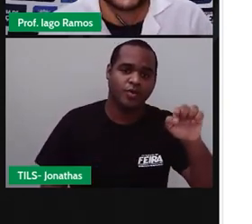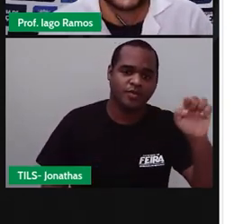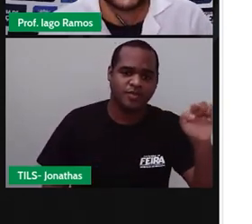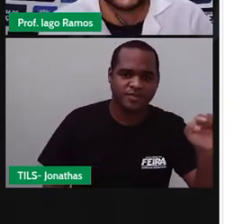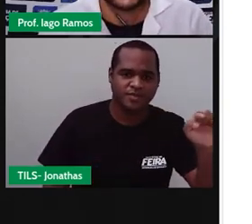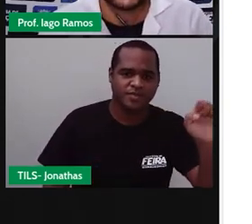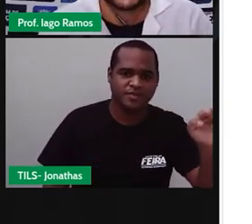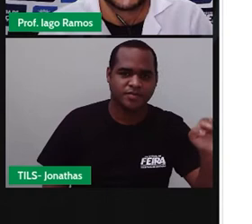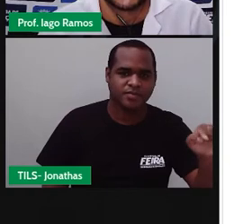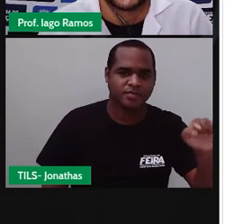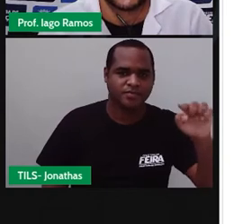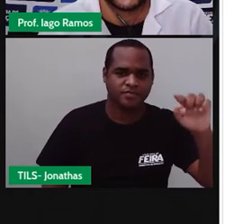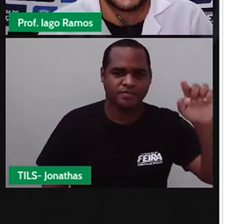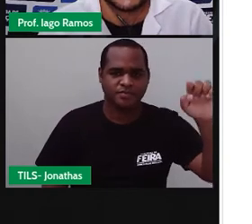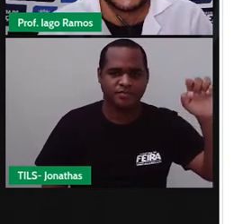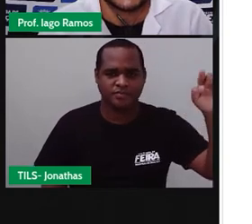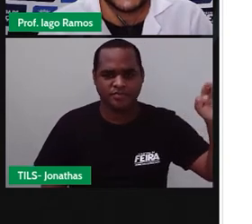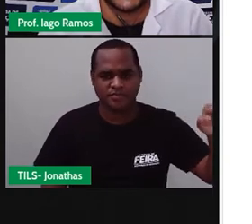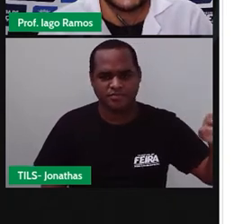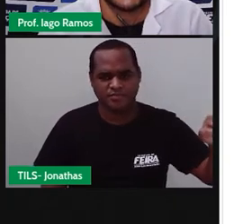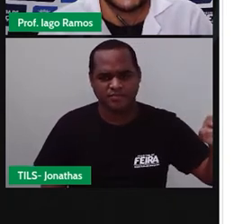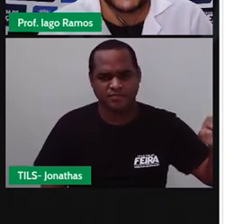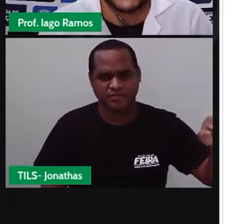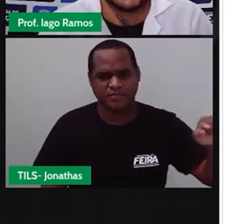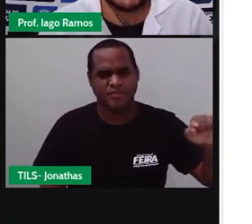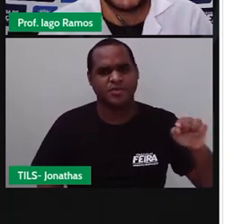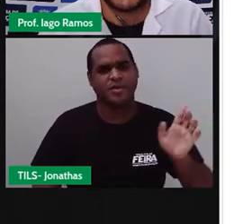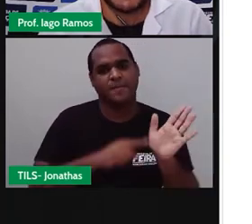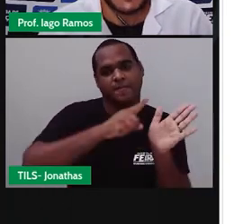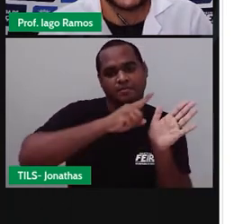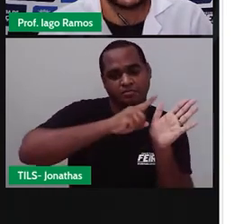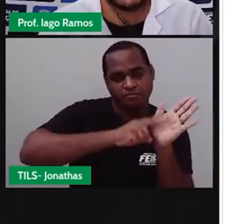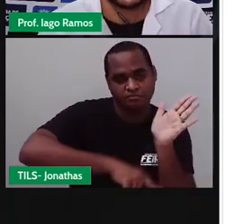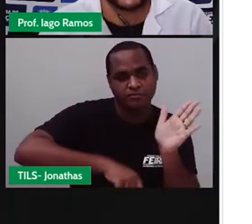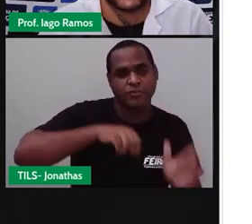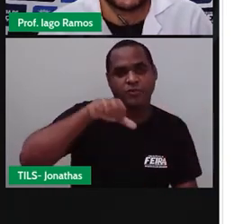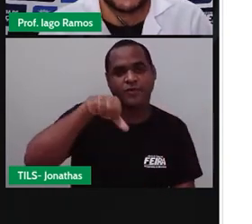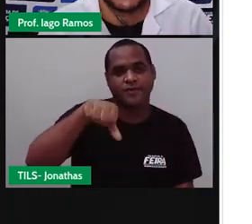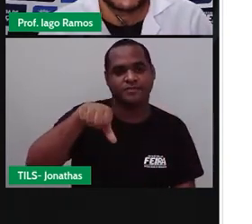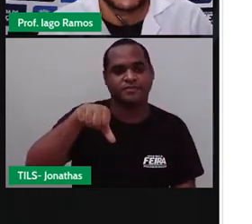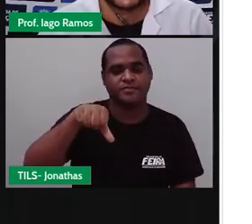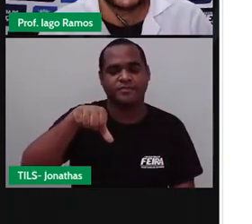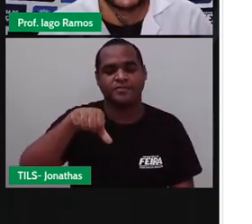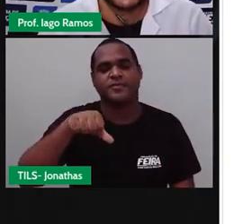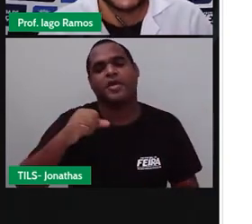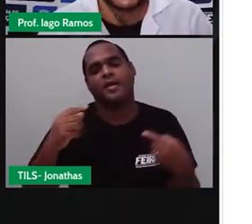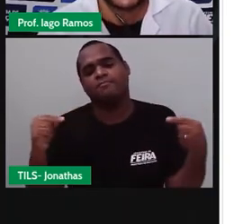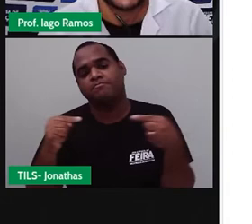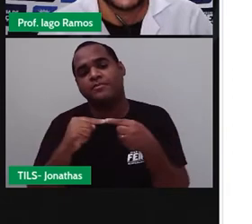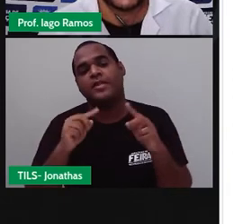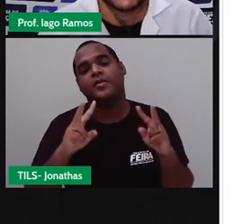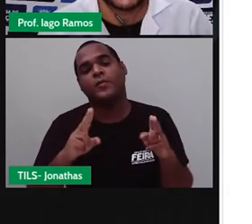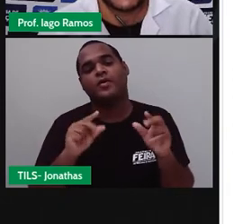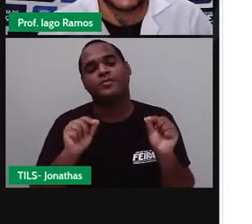casinhas, 1, 2, 3, e aí para no menos 9. Significa que o resultado